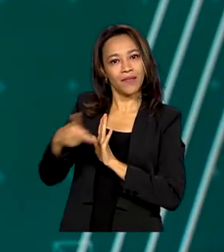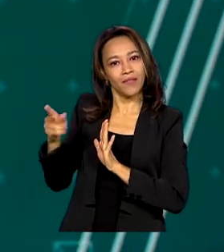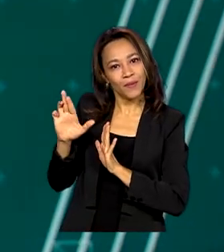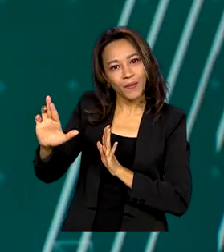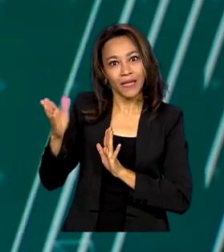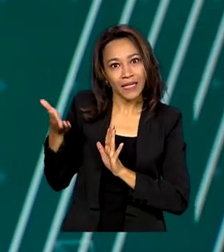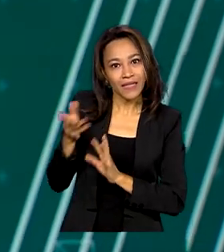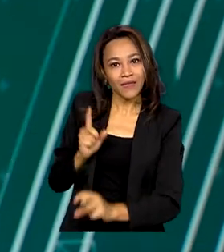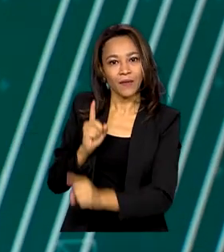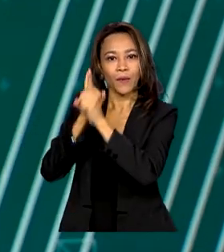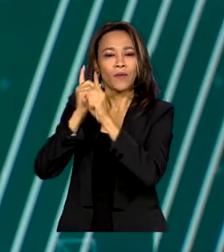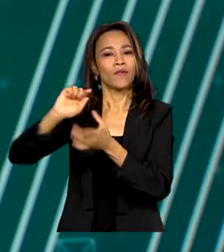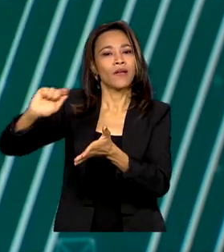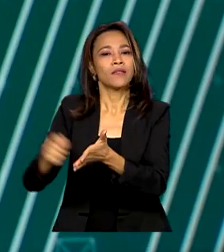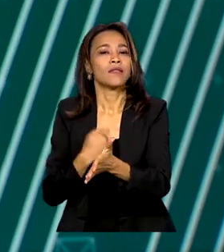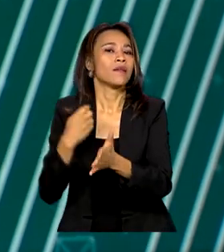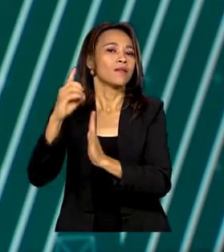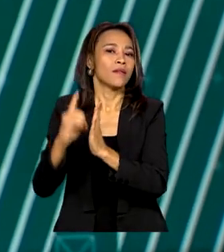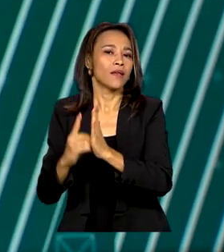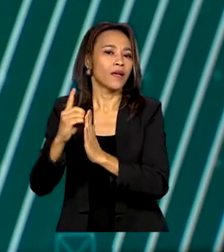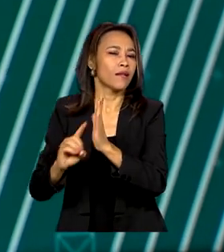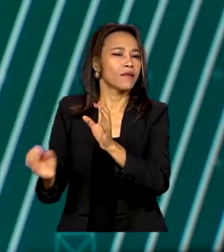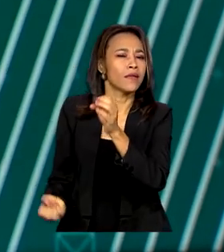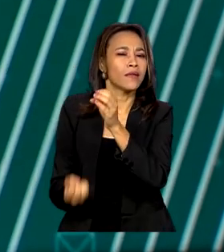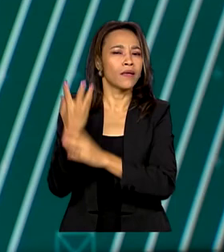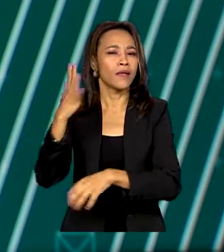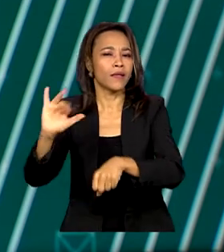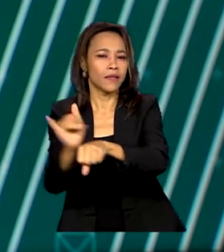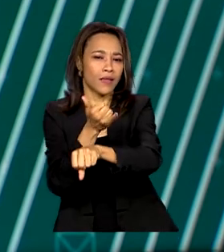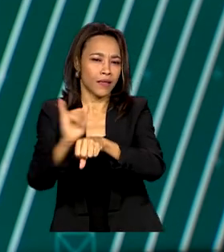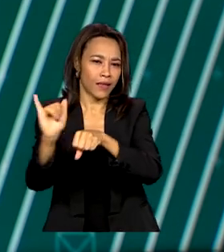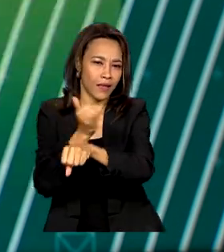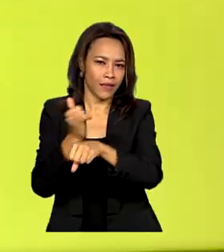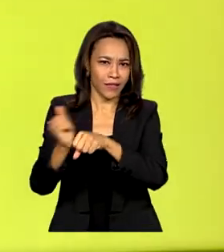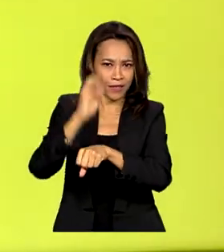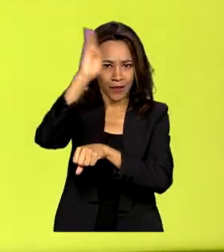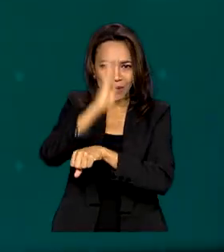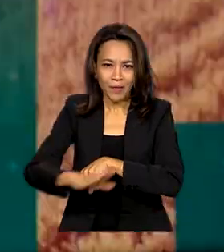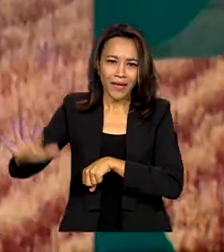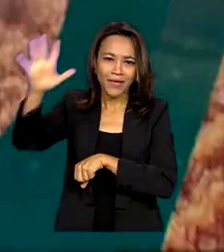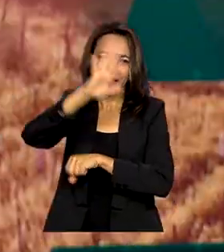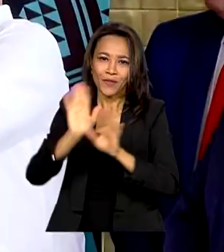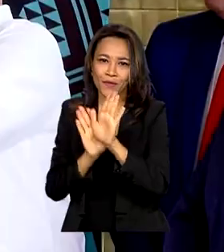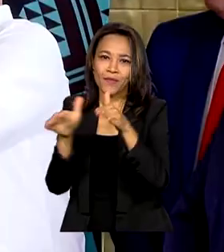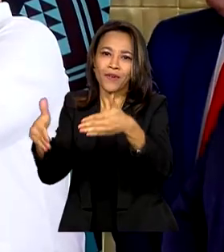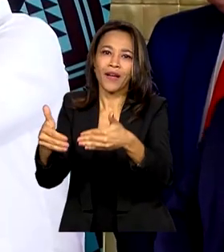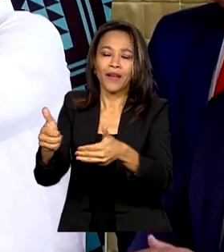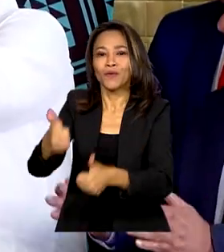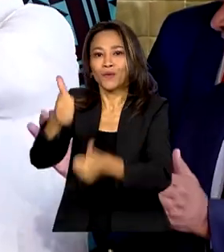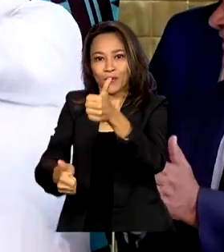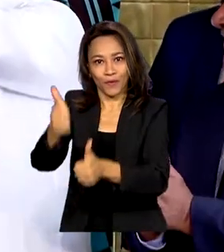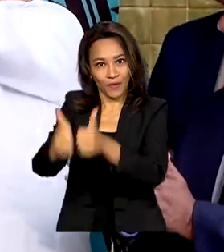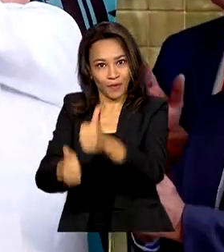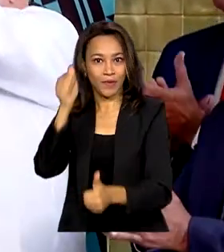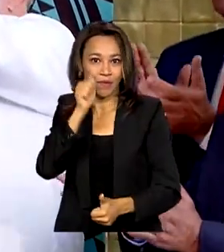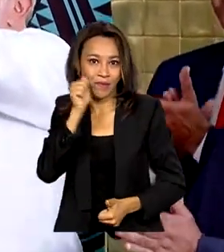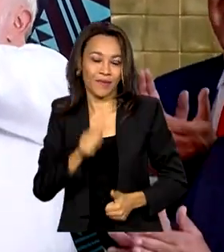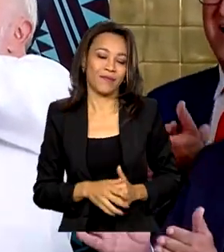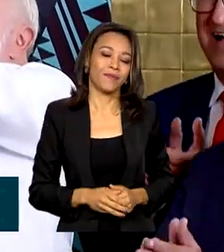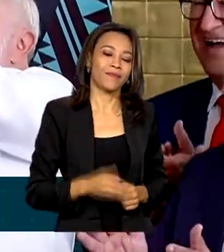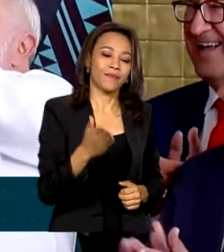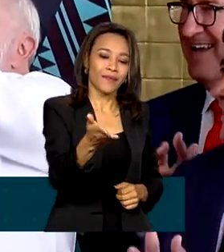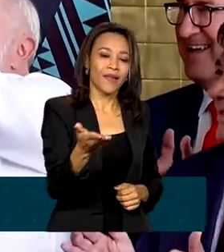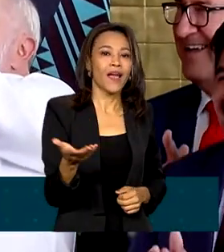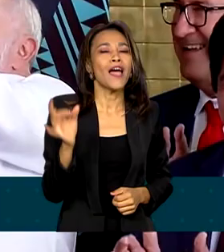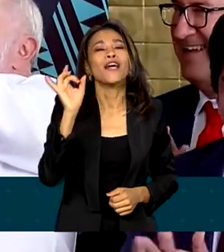No evento, foi assinado ainda o decreto que cria a Estratégia Nacional para o Futebol Feminino. Por enquanto,